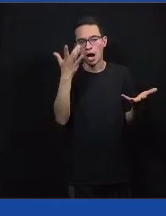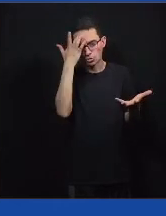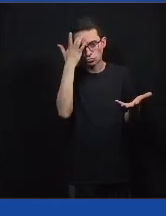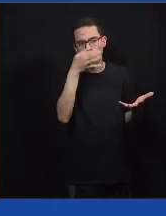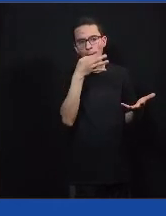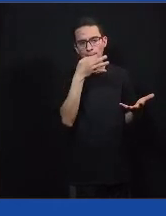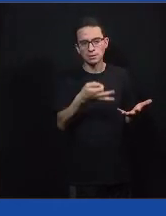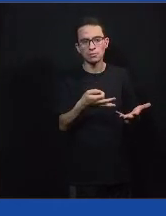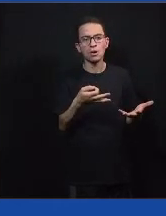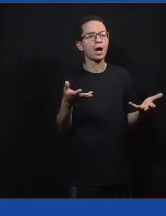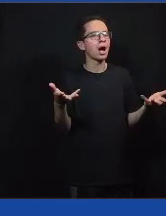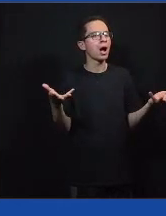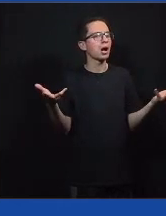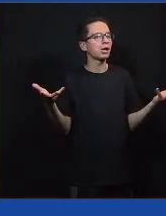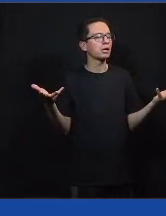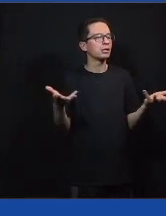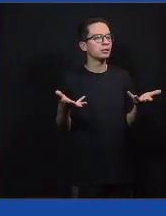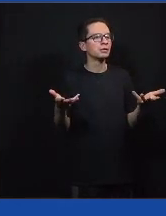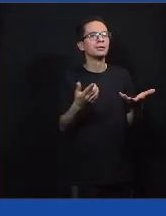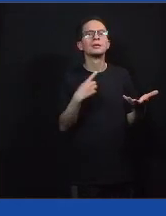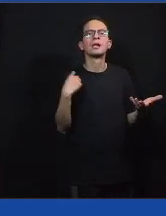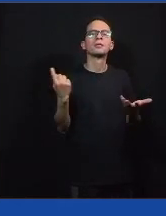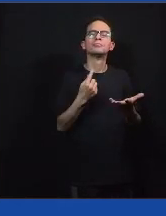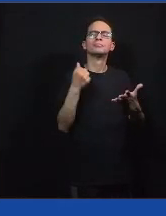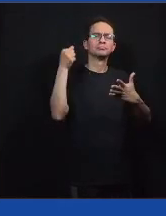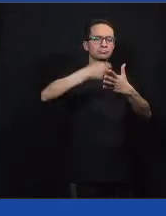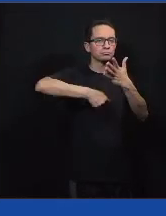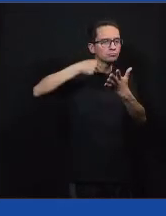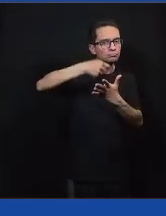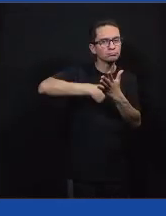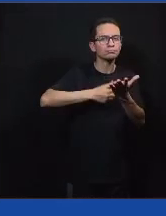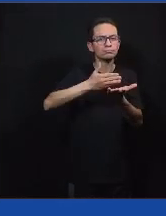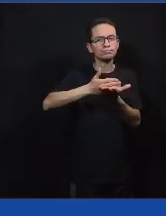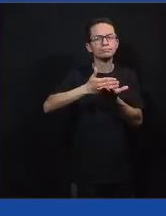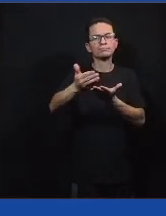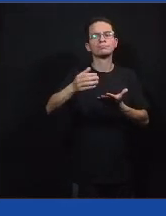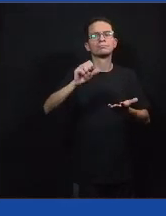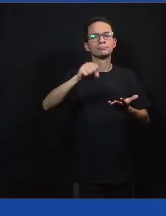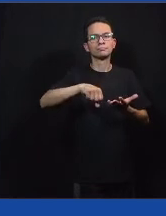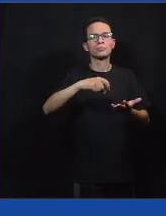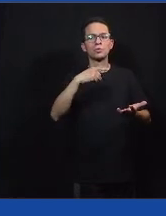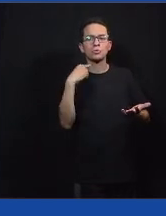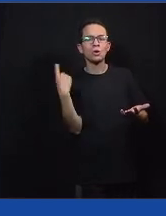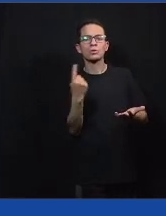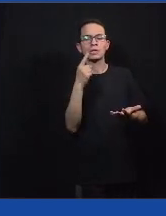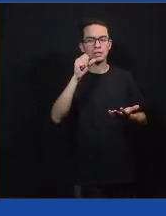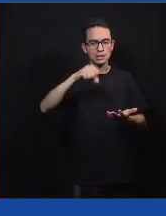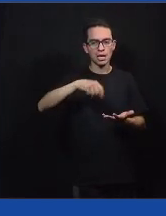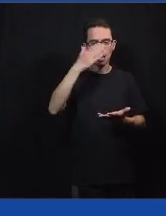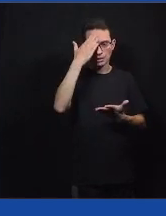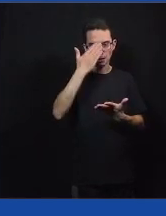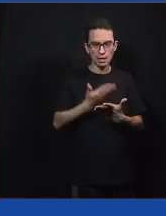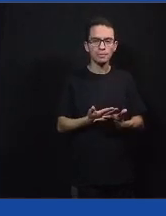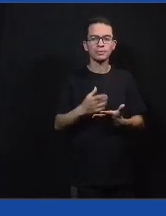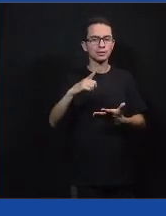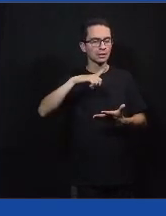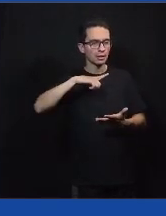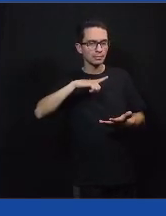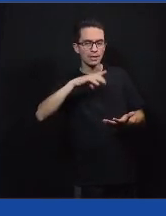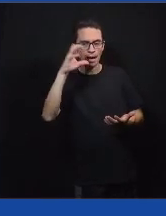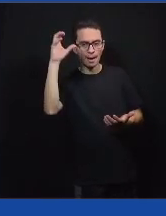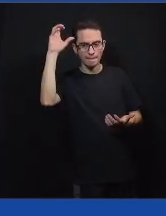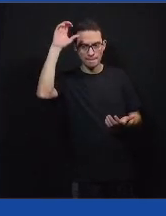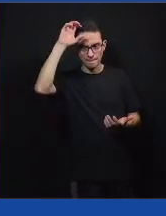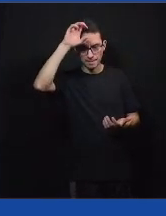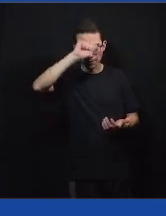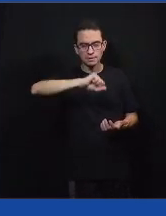hora que a gente vai para a ação e que a gente vai começar a lutar pelo que nós acreditamos, pelo que nós aprendemos e pela nossa democracia